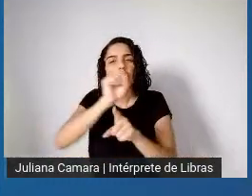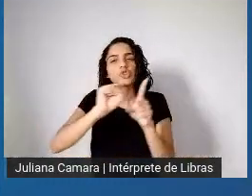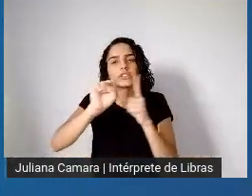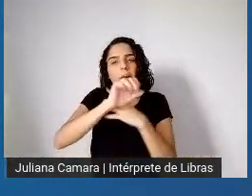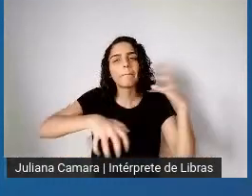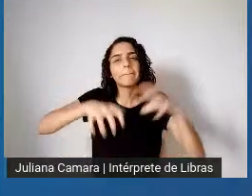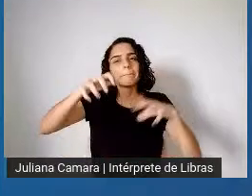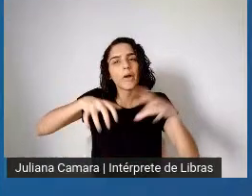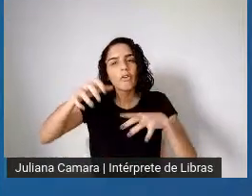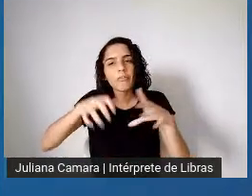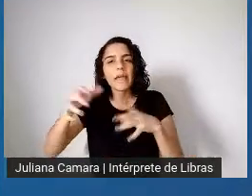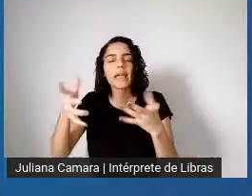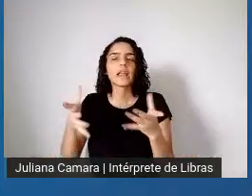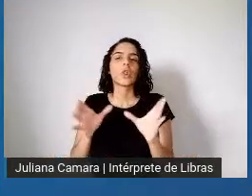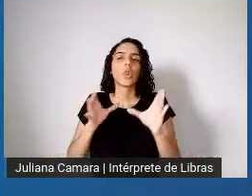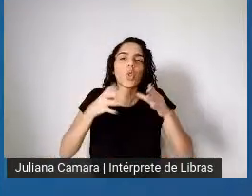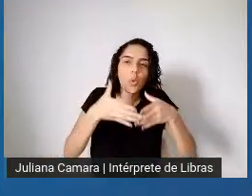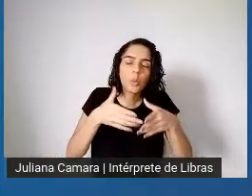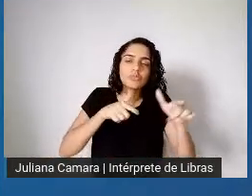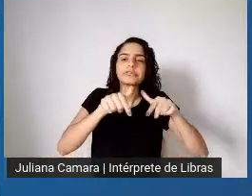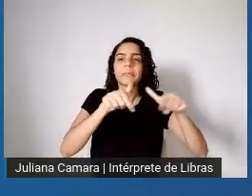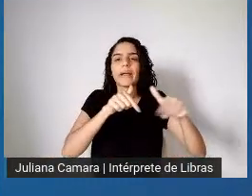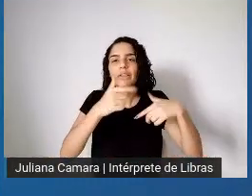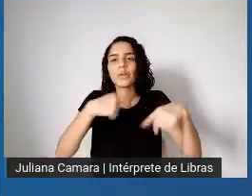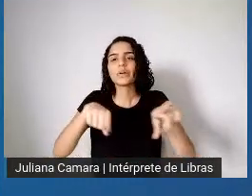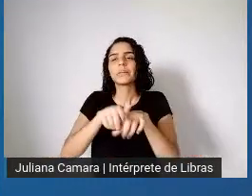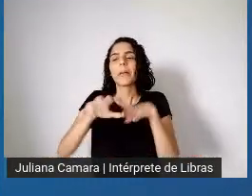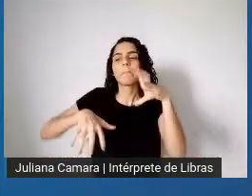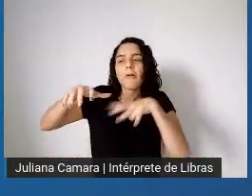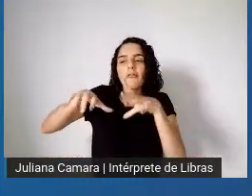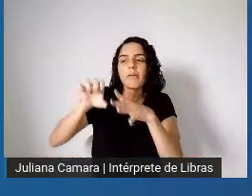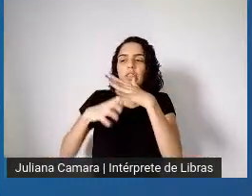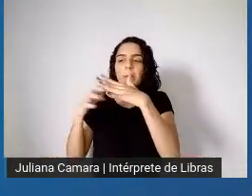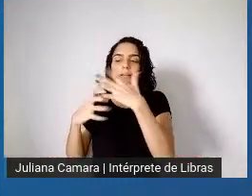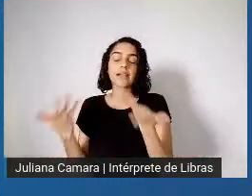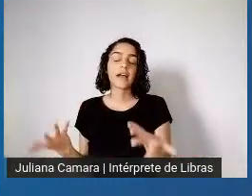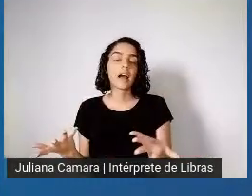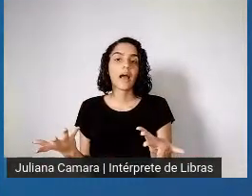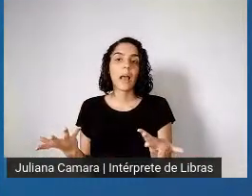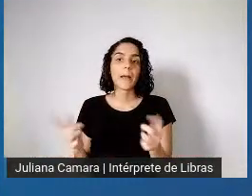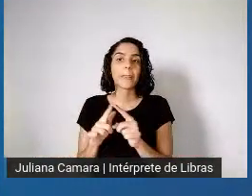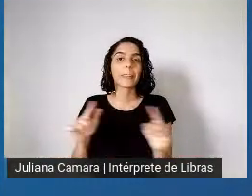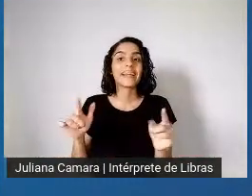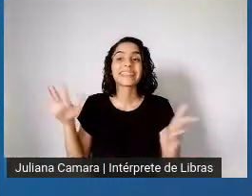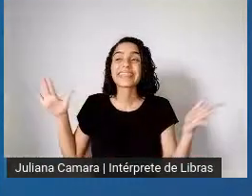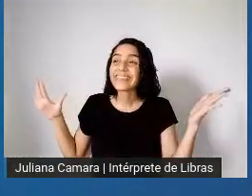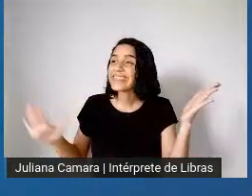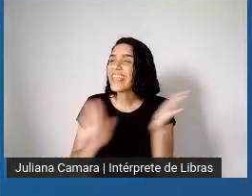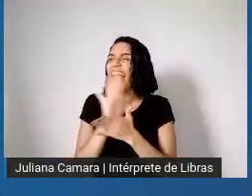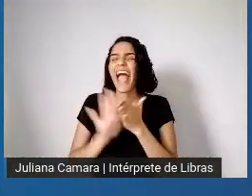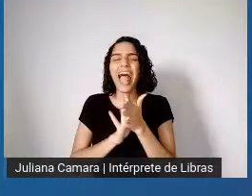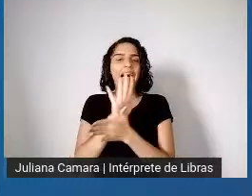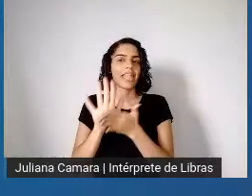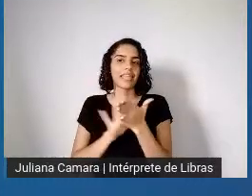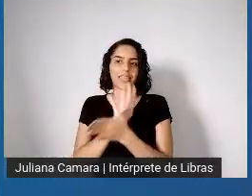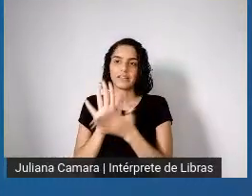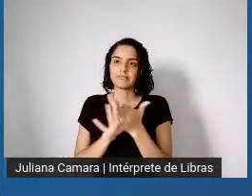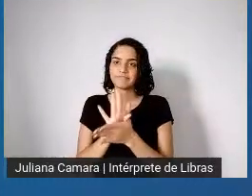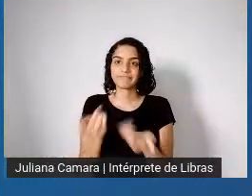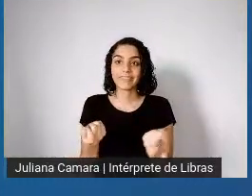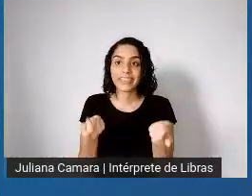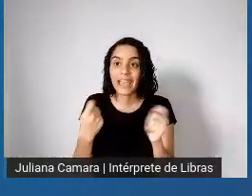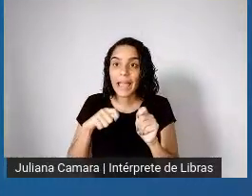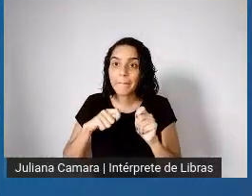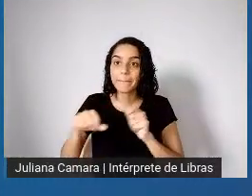vêm do empresariado. Mas nada disso consegue mover as bases